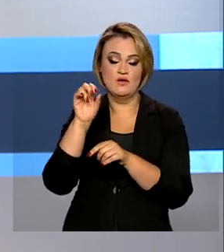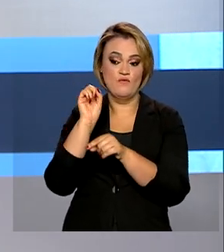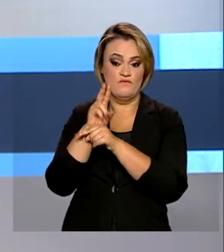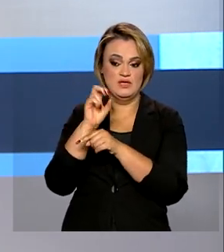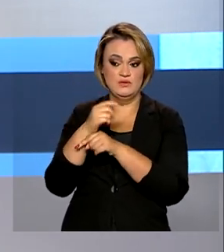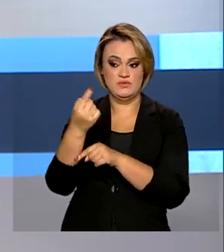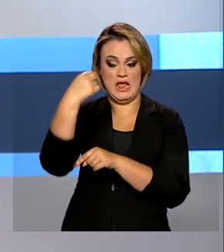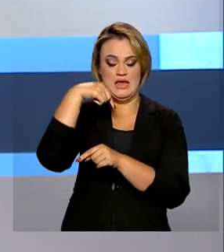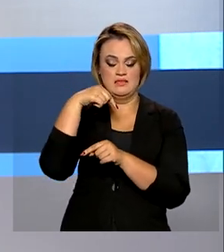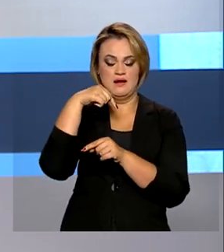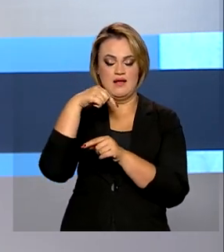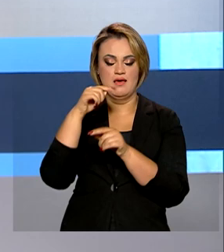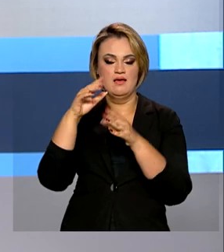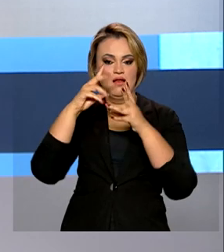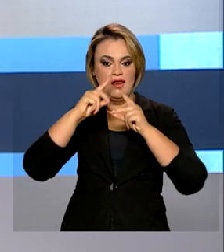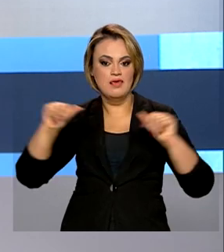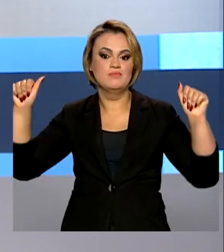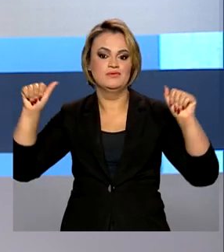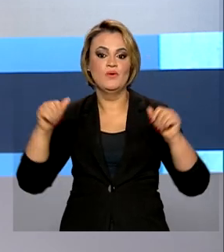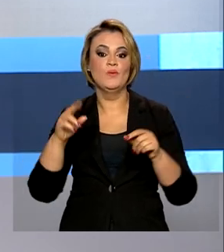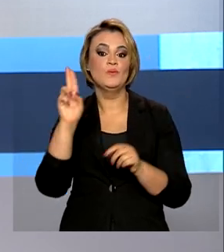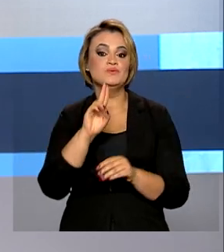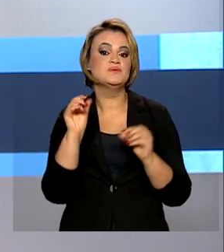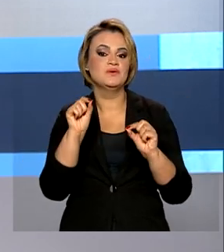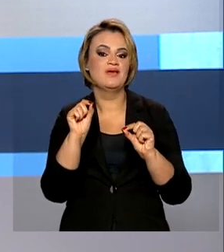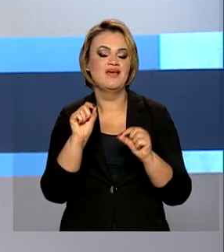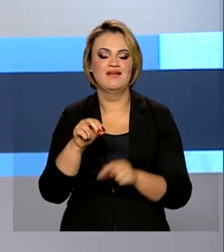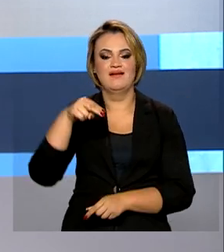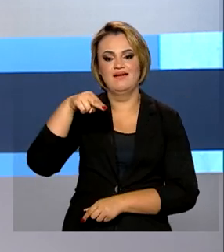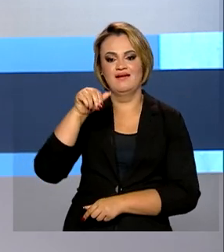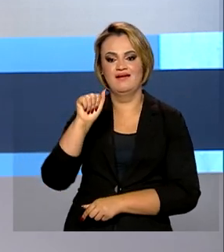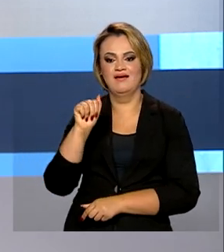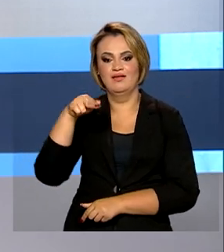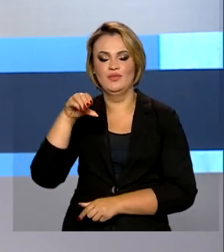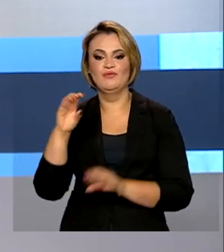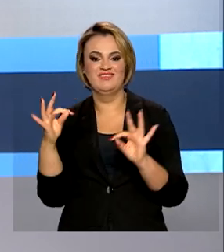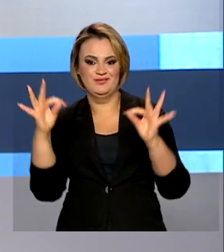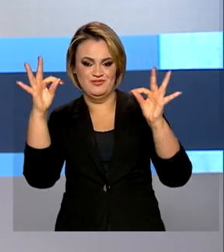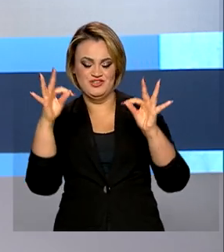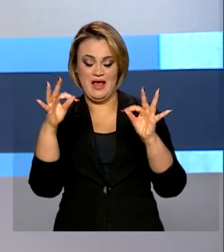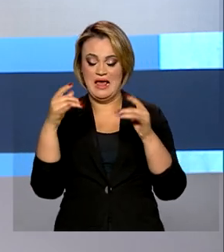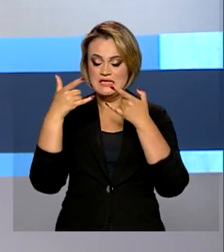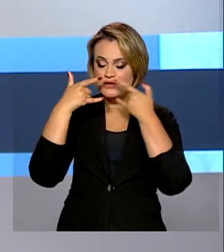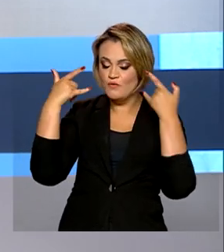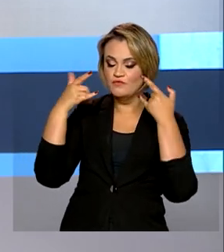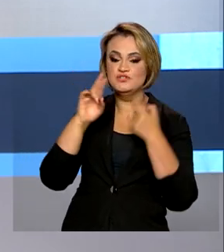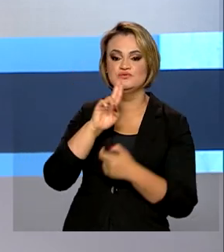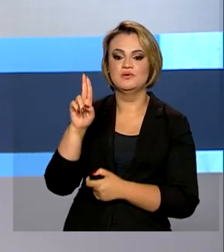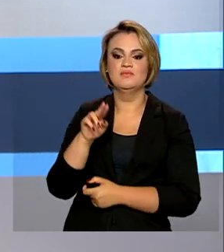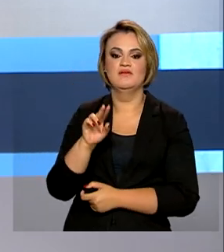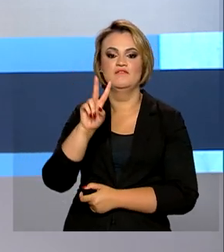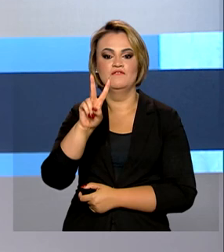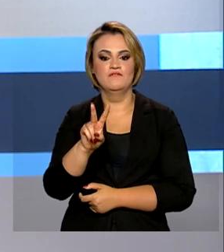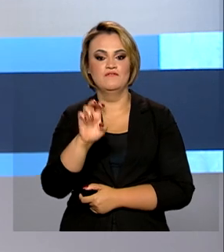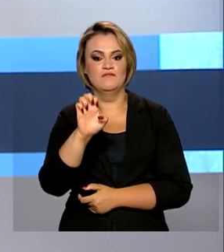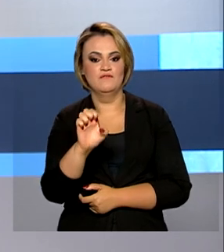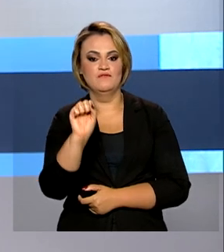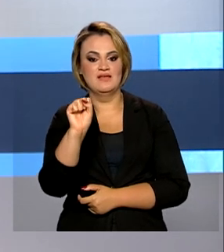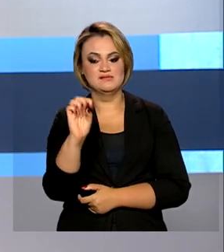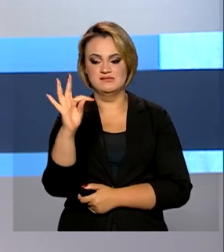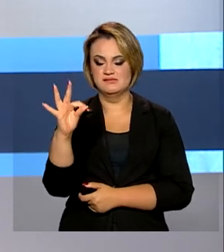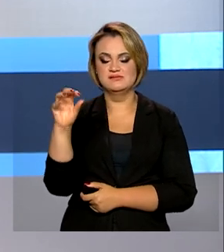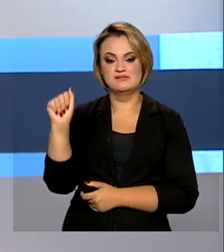inativo por meio da nanotecnologia. Além da Covid-19, a máscara, que recebeu o nome de Vesta, protege contra